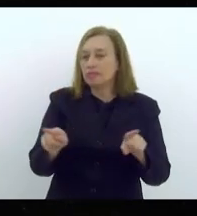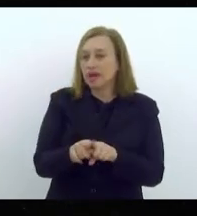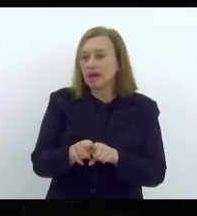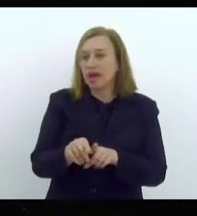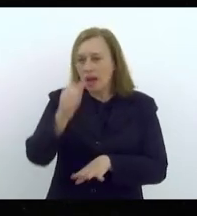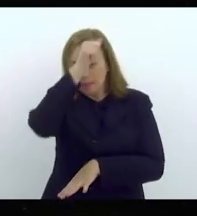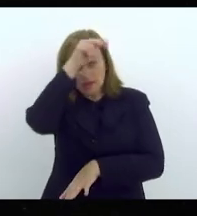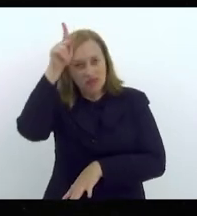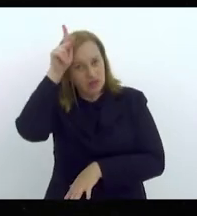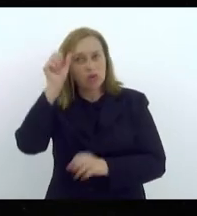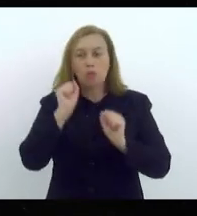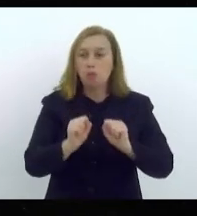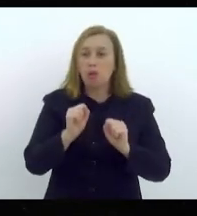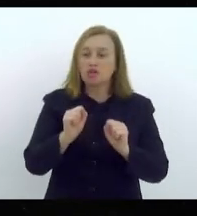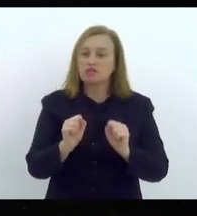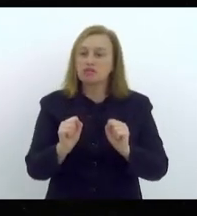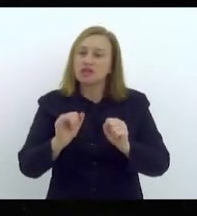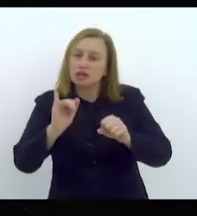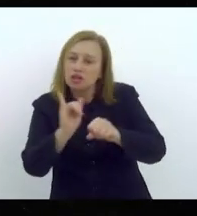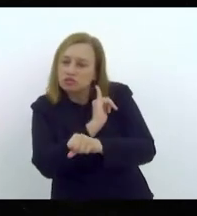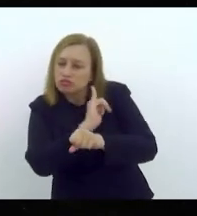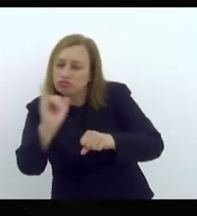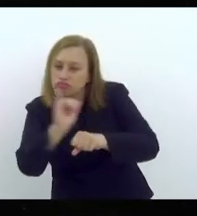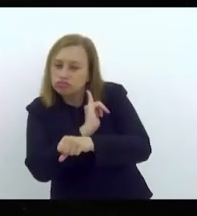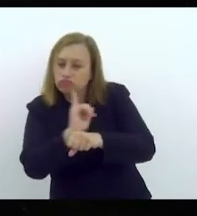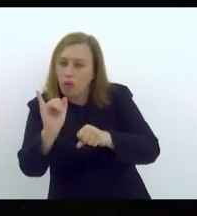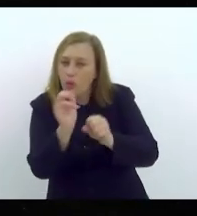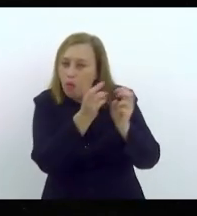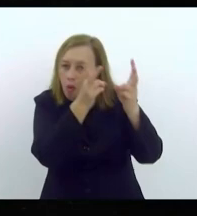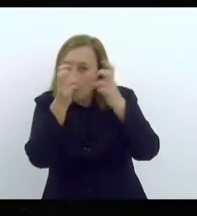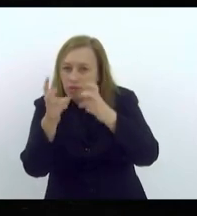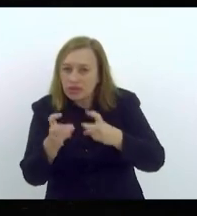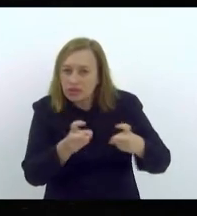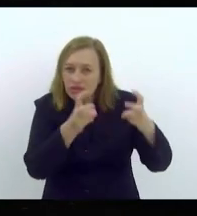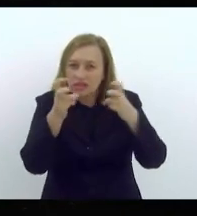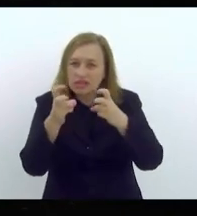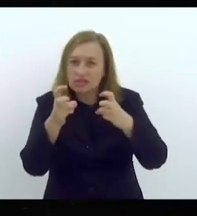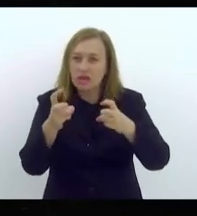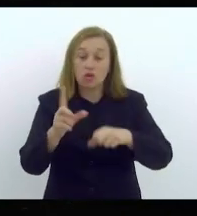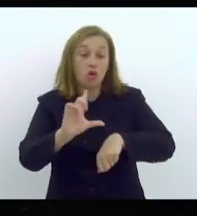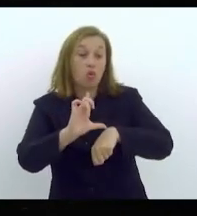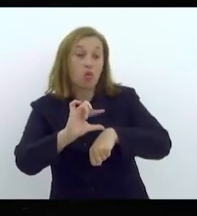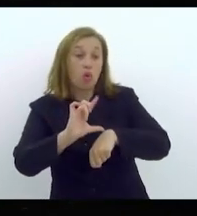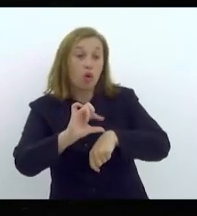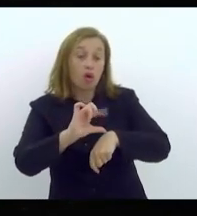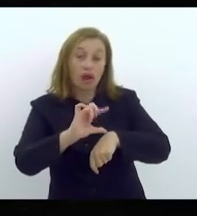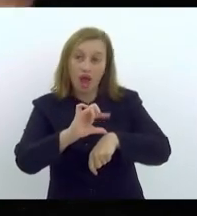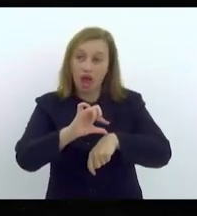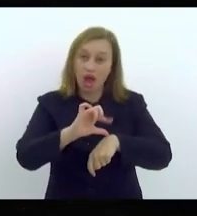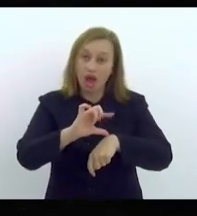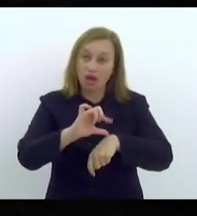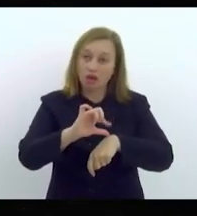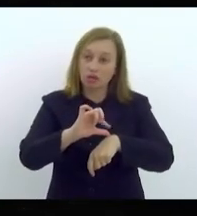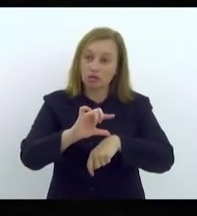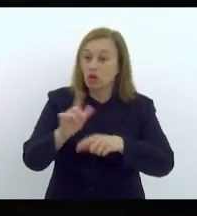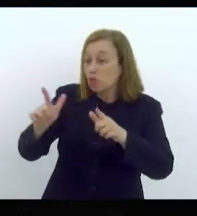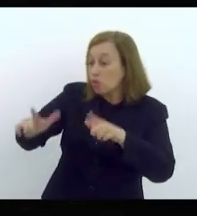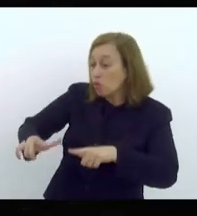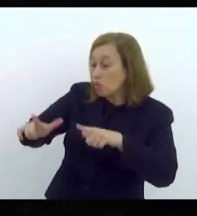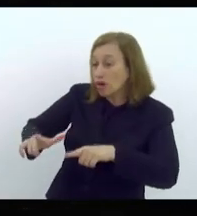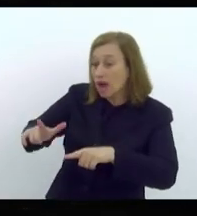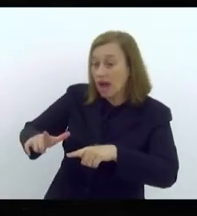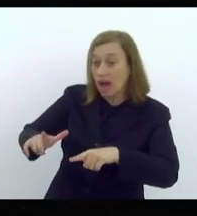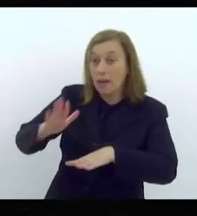Prefeitura possa fazer um mapeamento da circulação dos usuários, que horas transita, por onde circula mais.